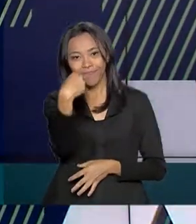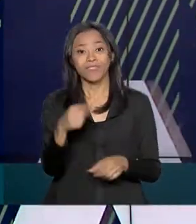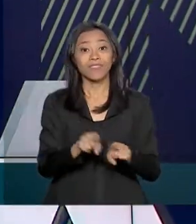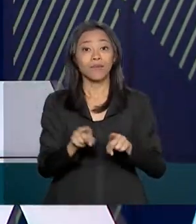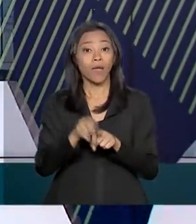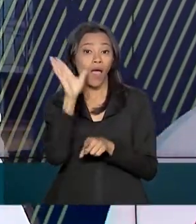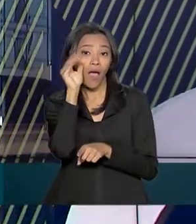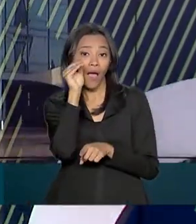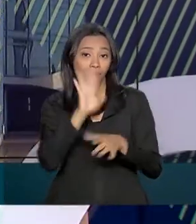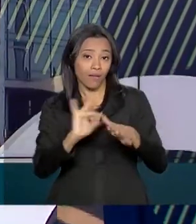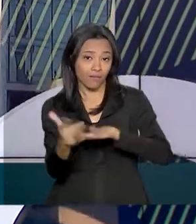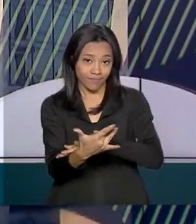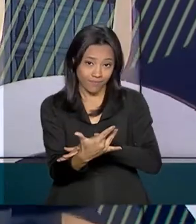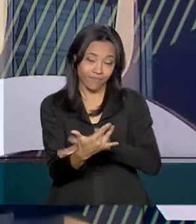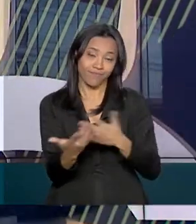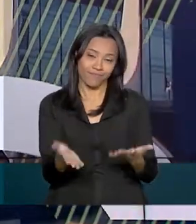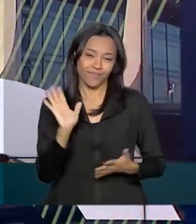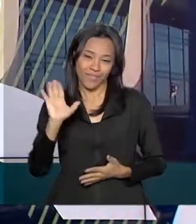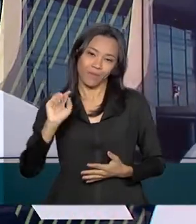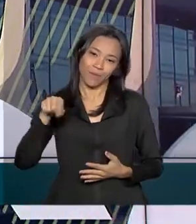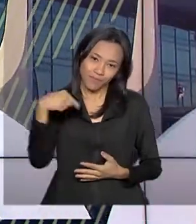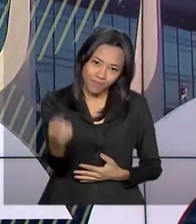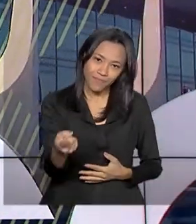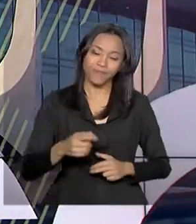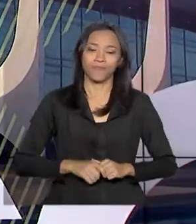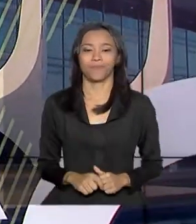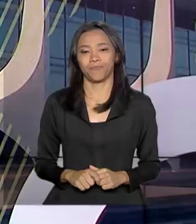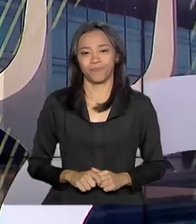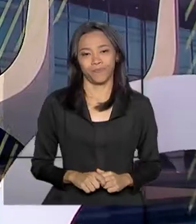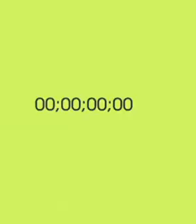também pelas redes sociais. Até a próxima edição.